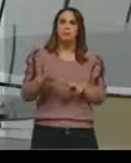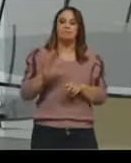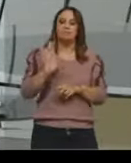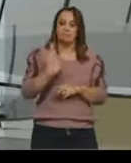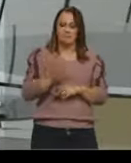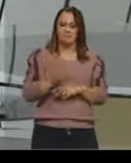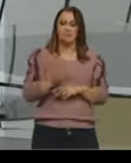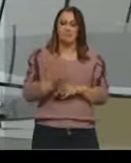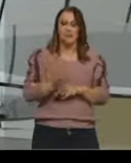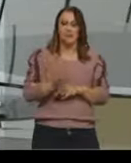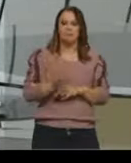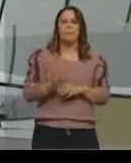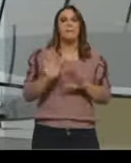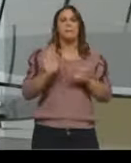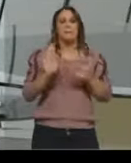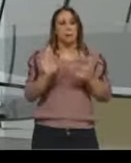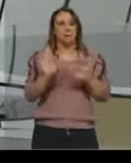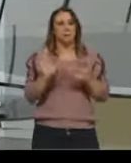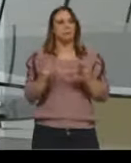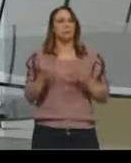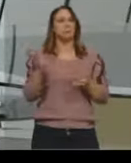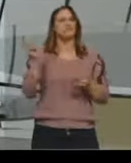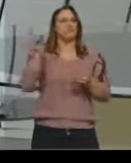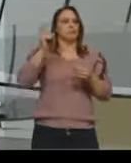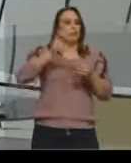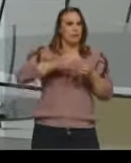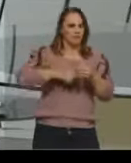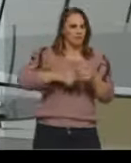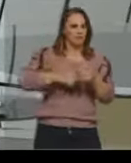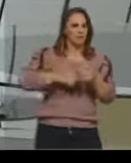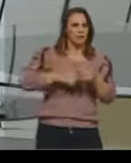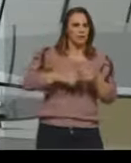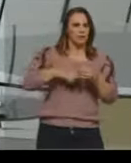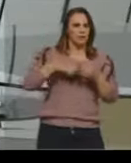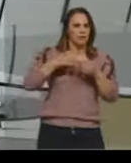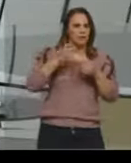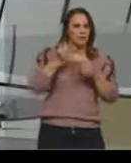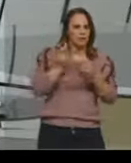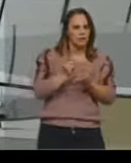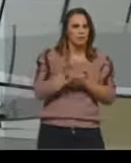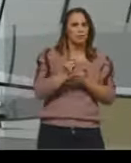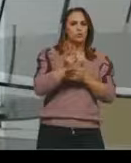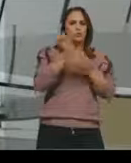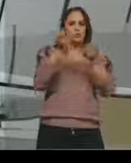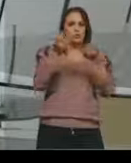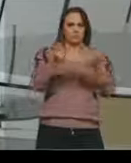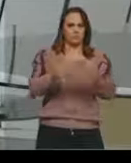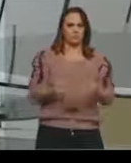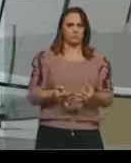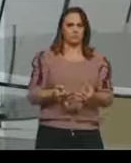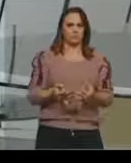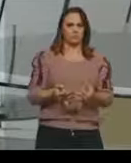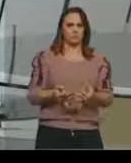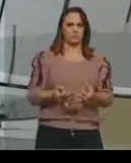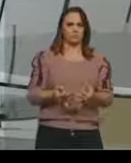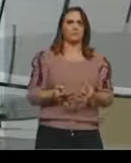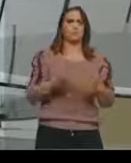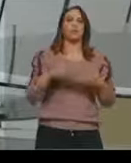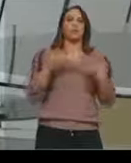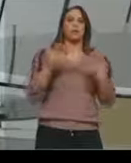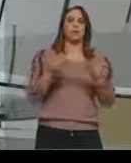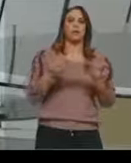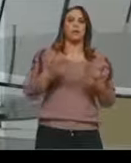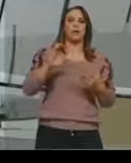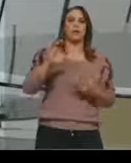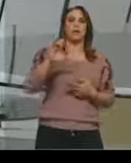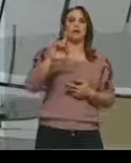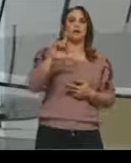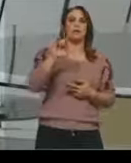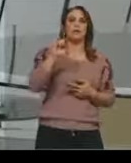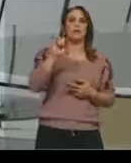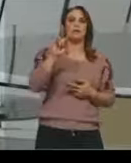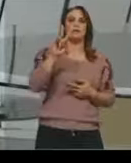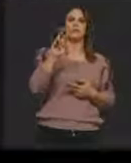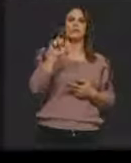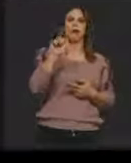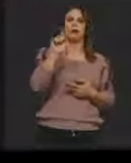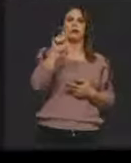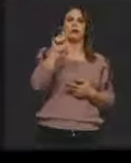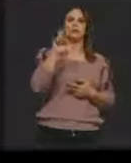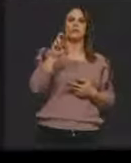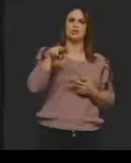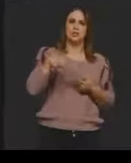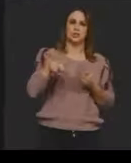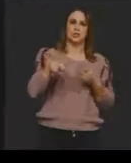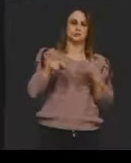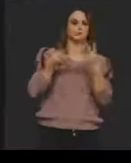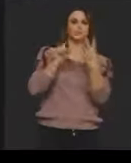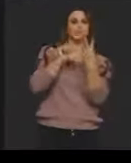Então, após a clivagem, o DNA precisa de ser separado, ele precisa de ser separado em diferentes tamanhos. Como que